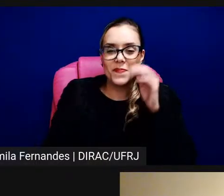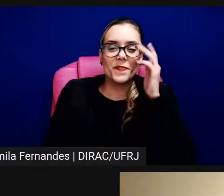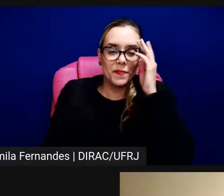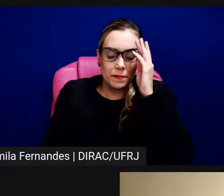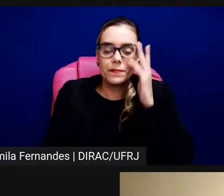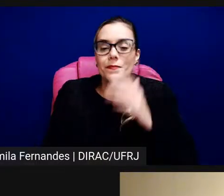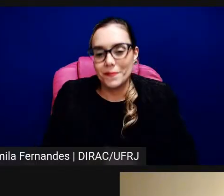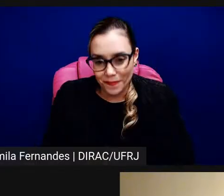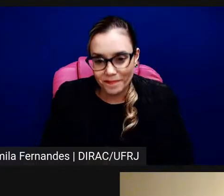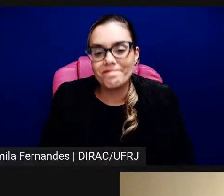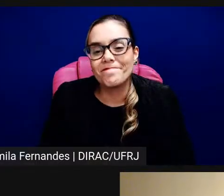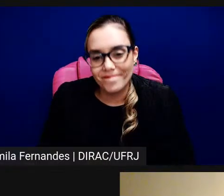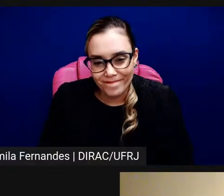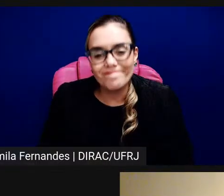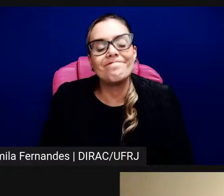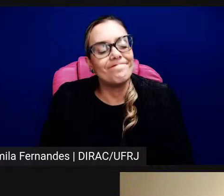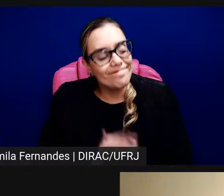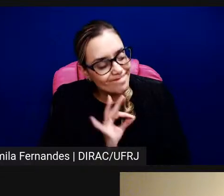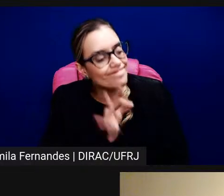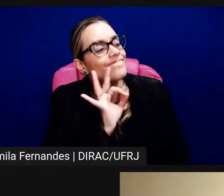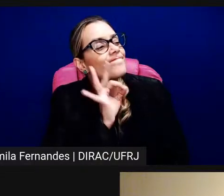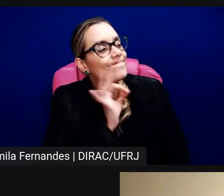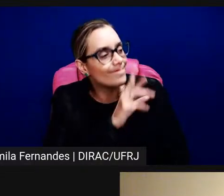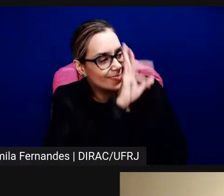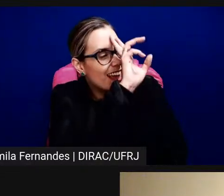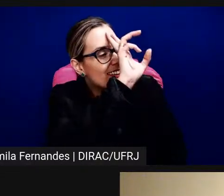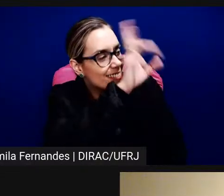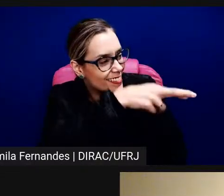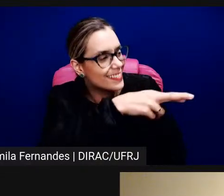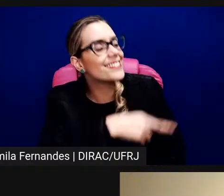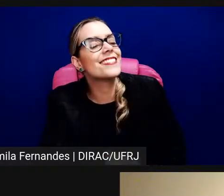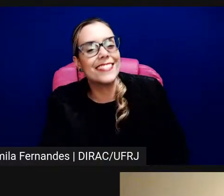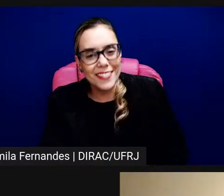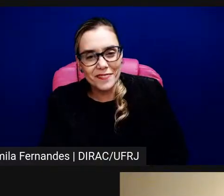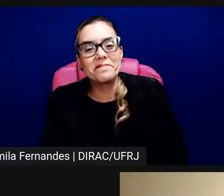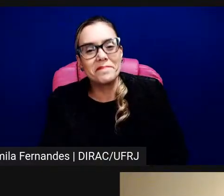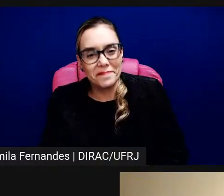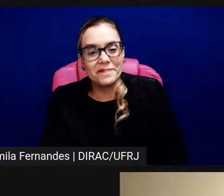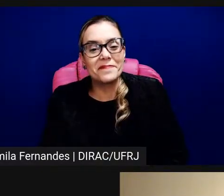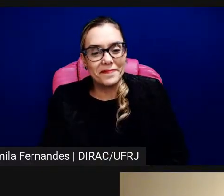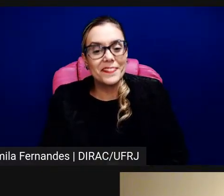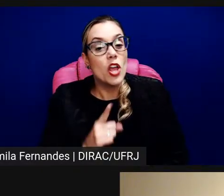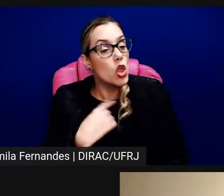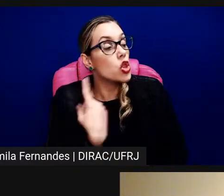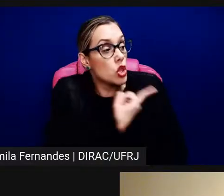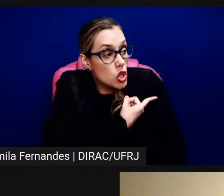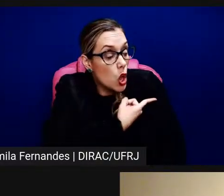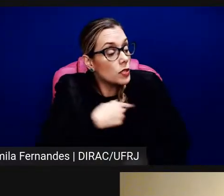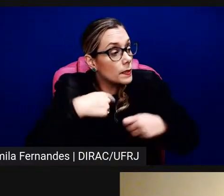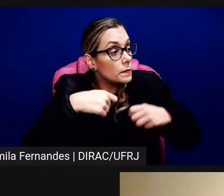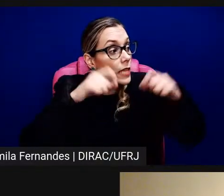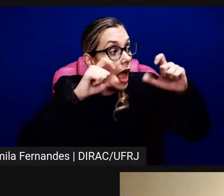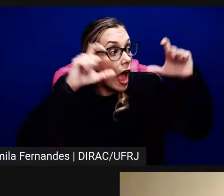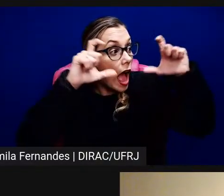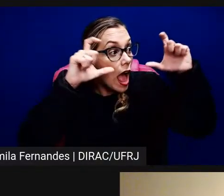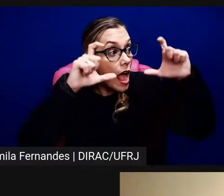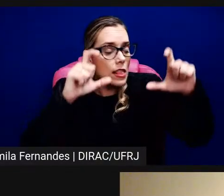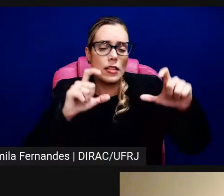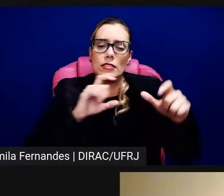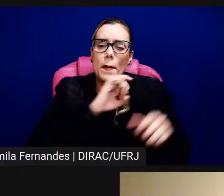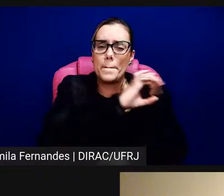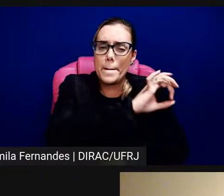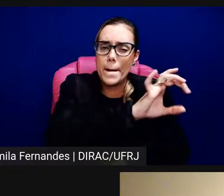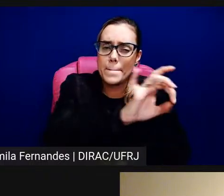É isso, né, tipo, é estar tendo, é estar atenta a todas essas questões, né, e a vida,